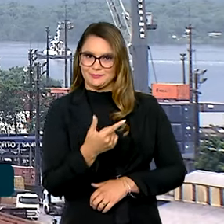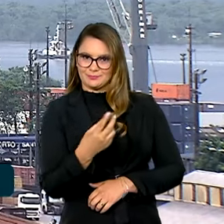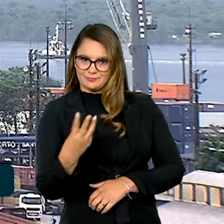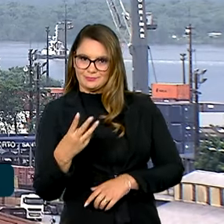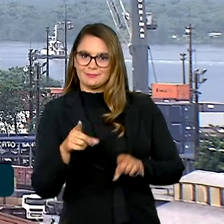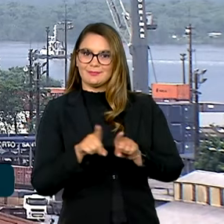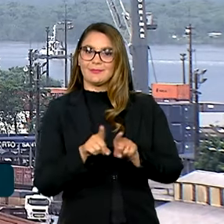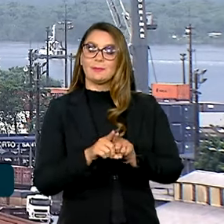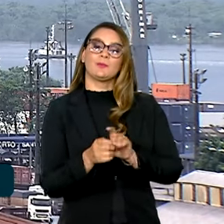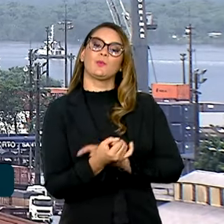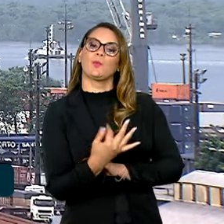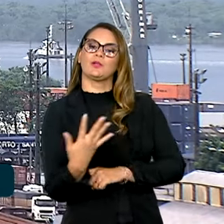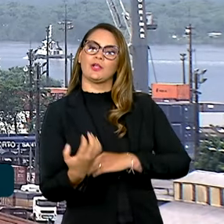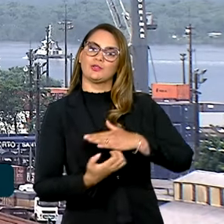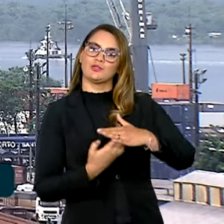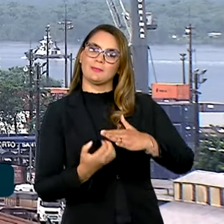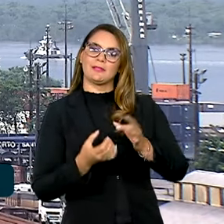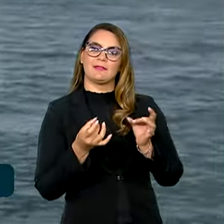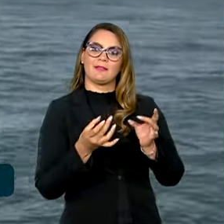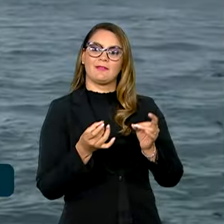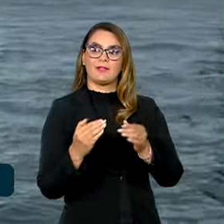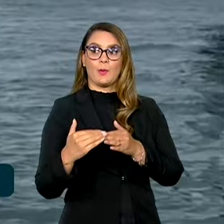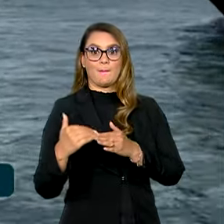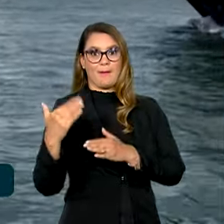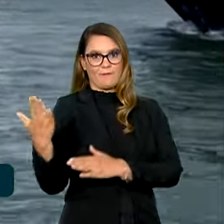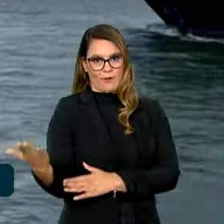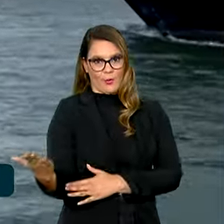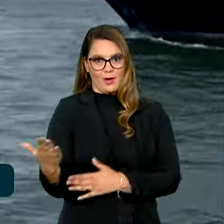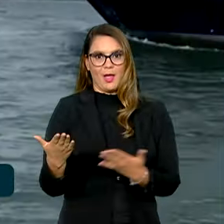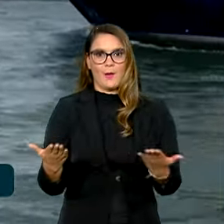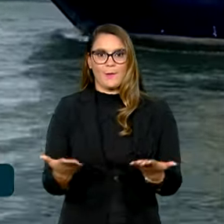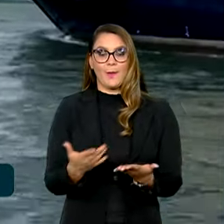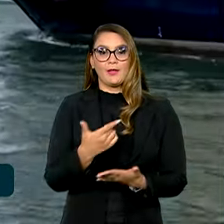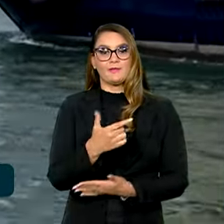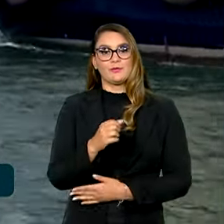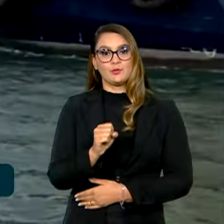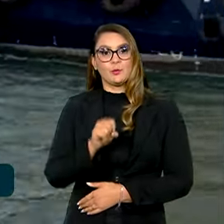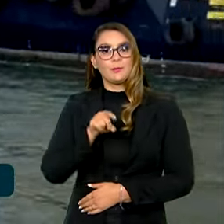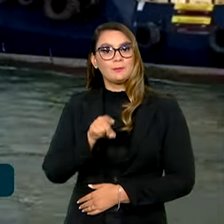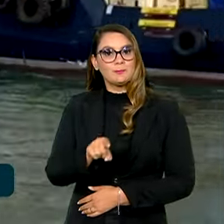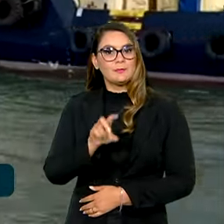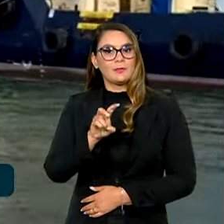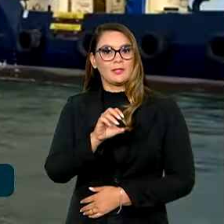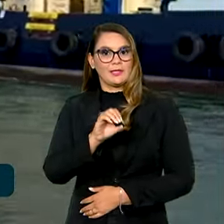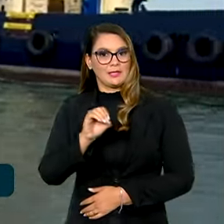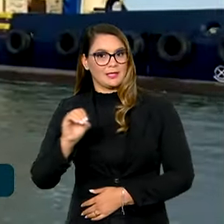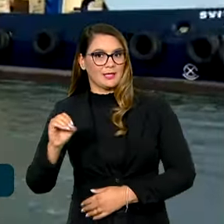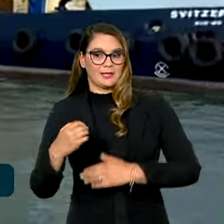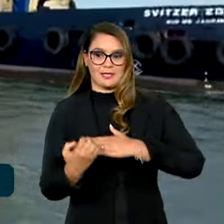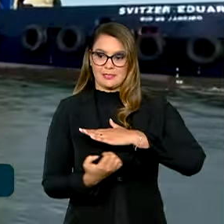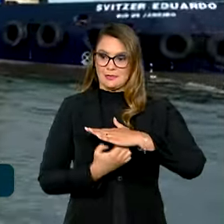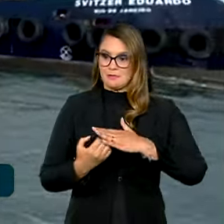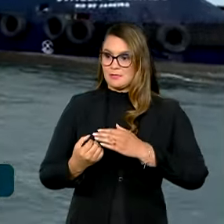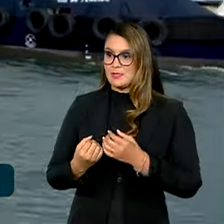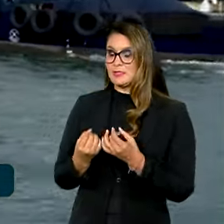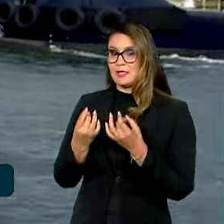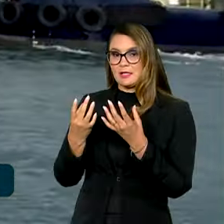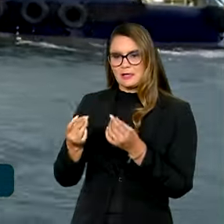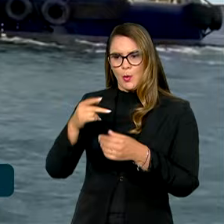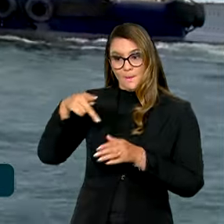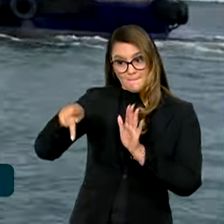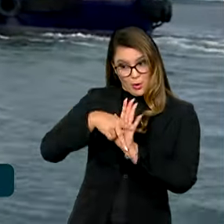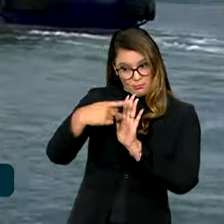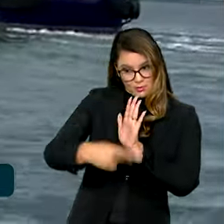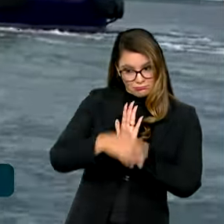número de empresas que venderam produtos para o exterior. Foram 28.500 CNPJs que forneceram produtos de origem